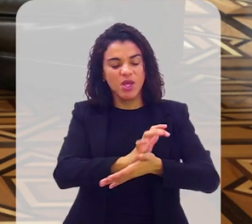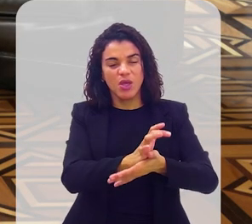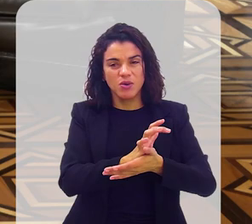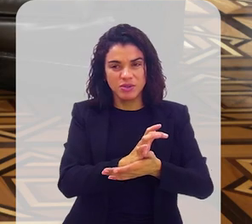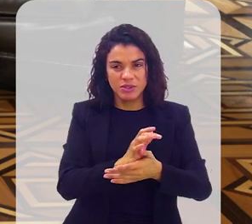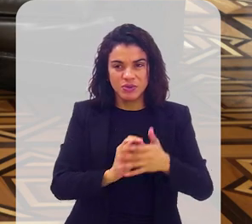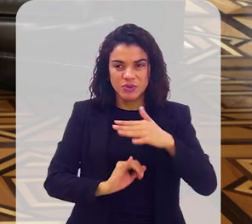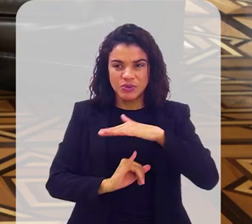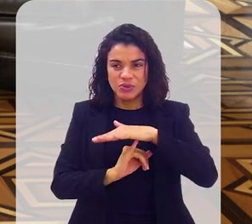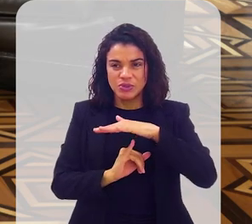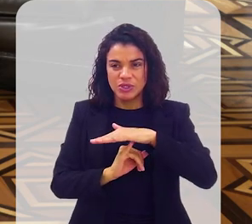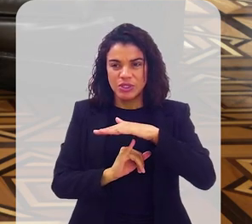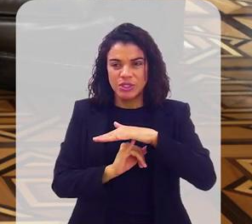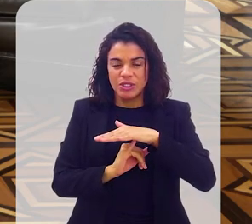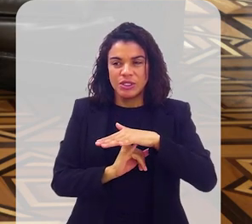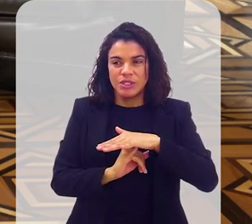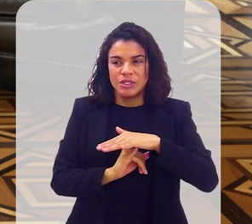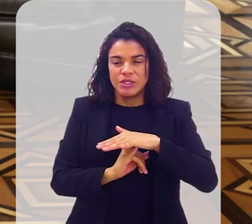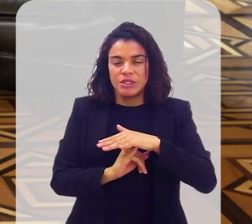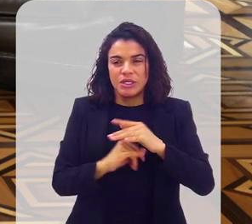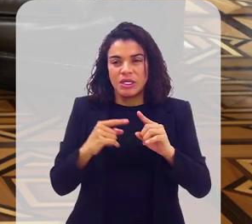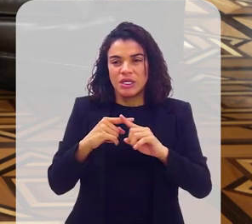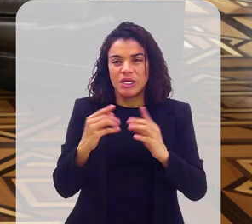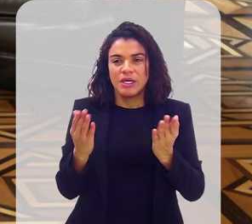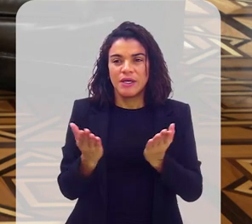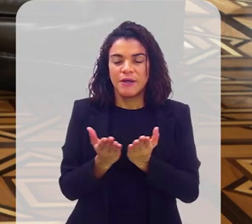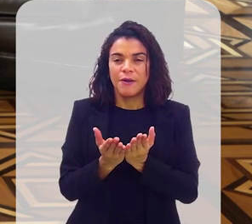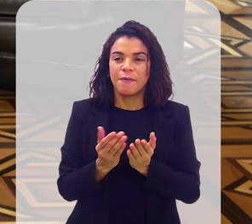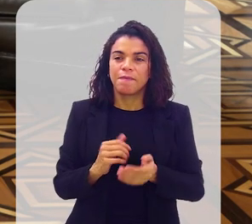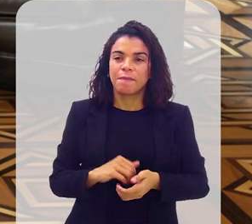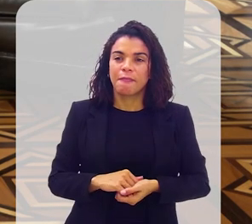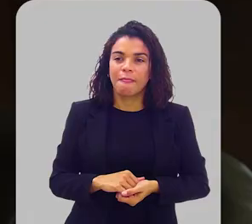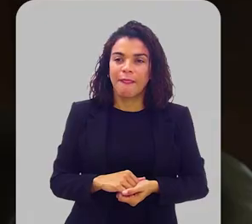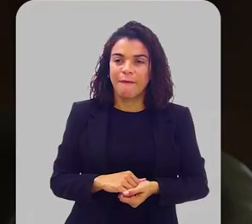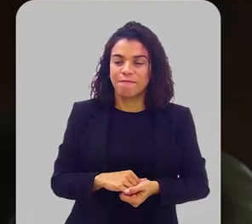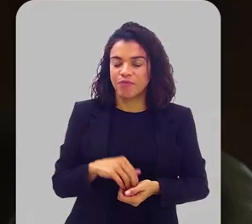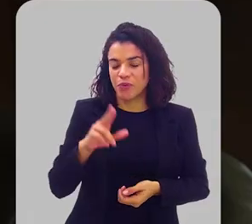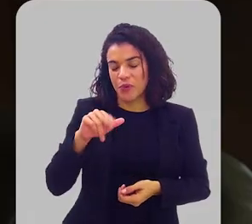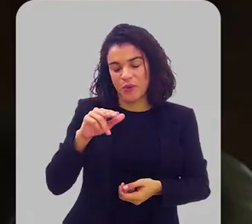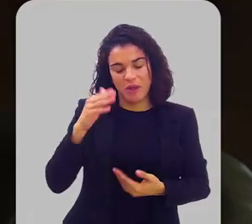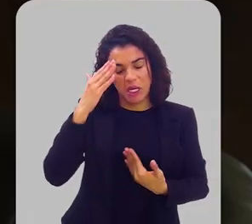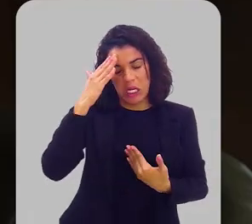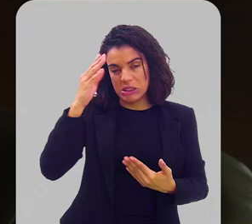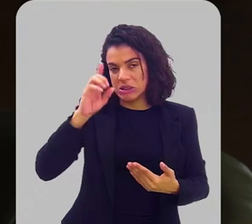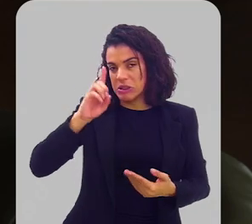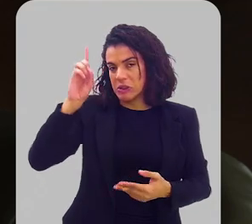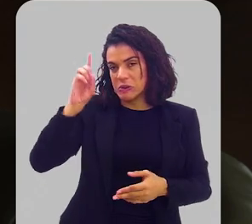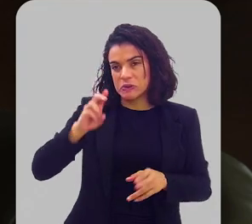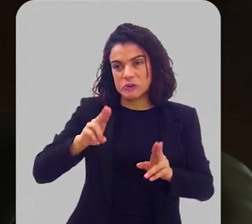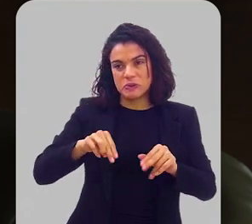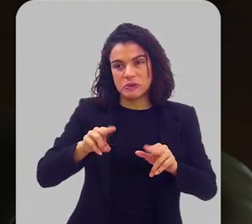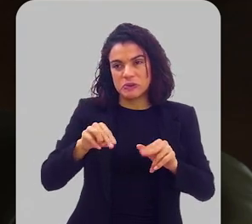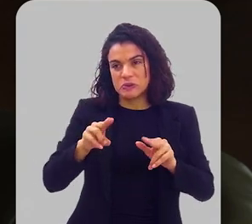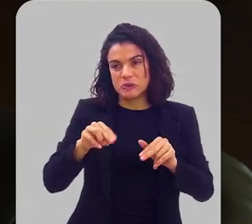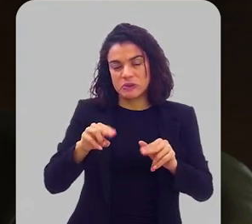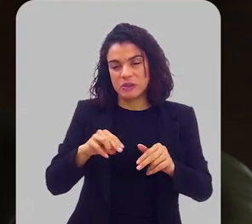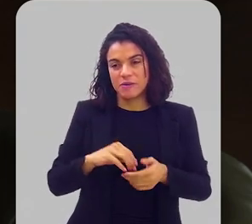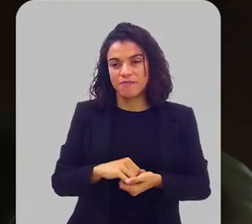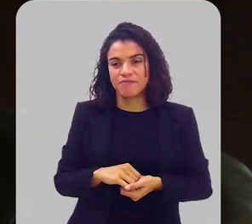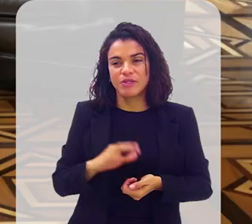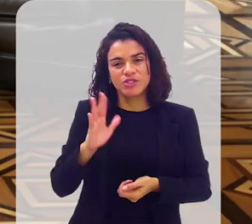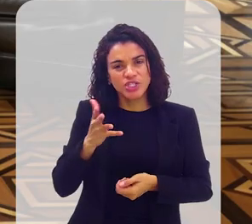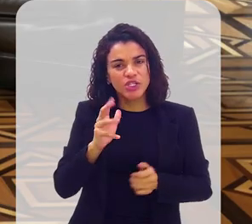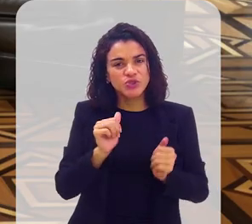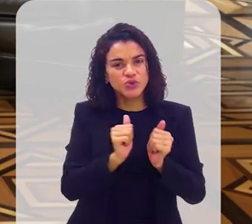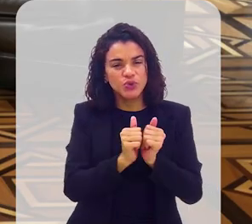alguma instituição eclesiástica? Já aconteceu isso? Não, graças a Deus comigo até hoje Graças a Deus não, né? Você já